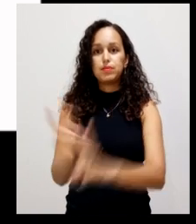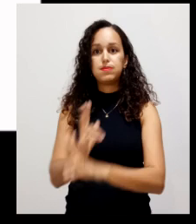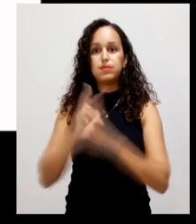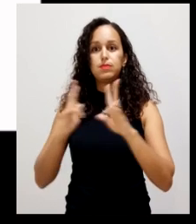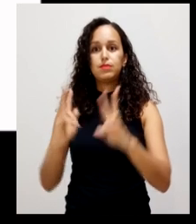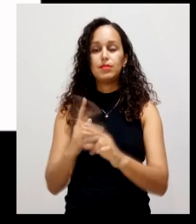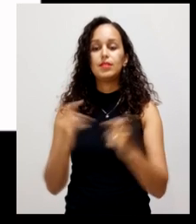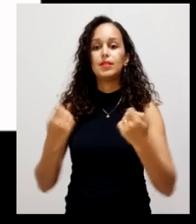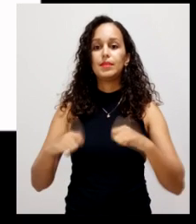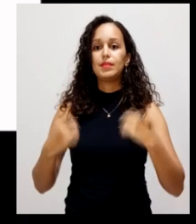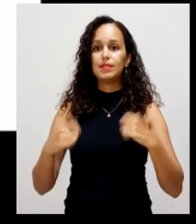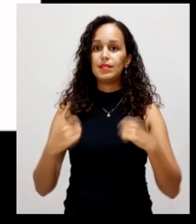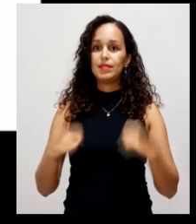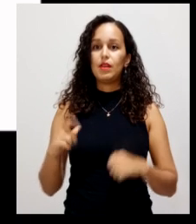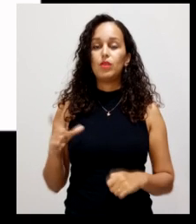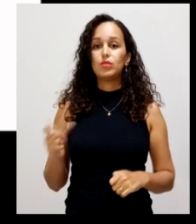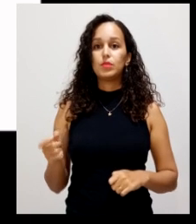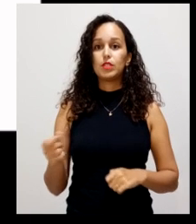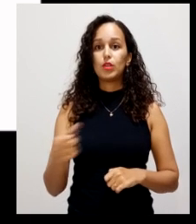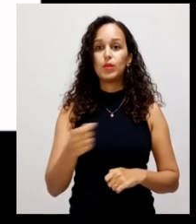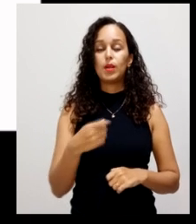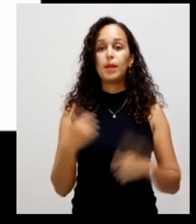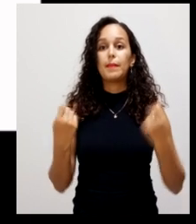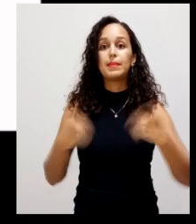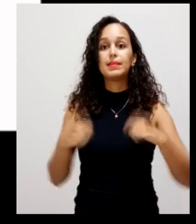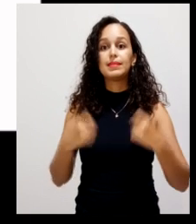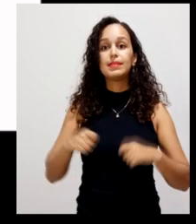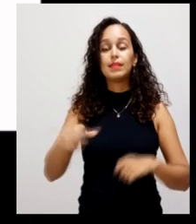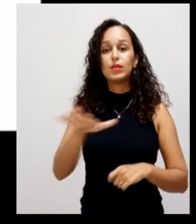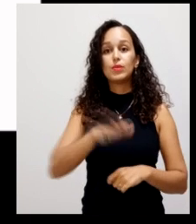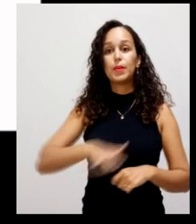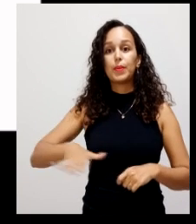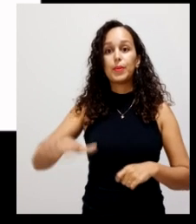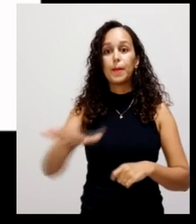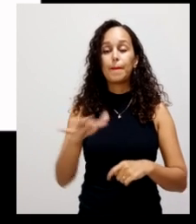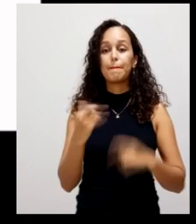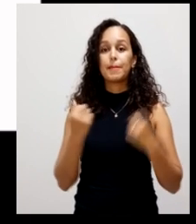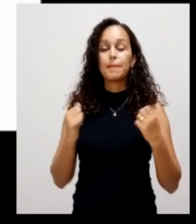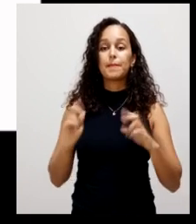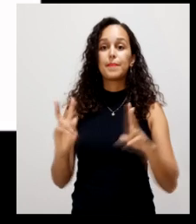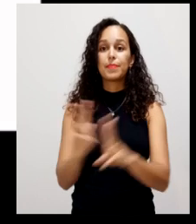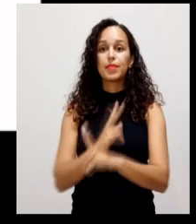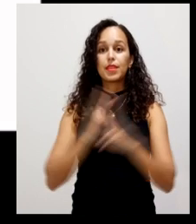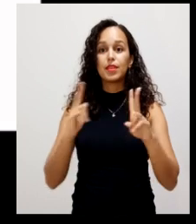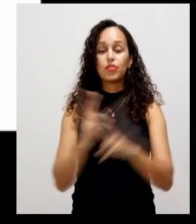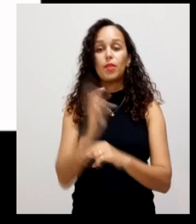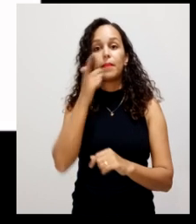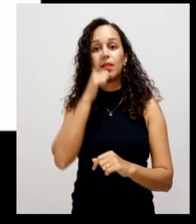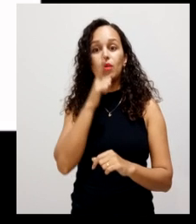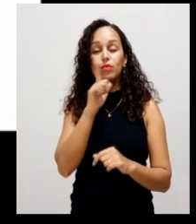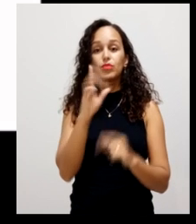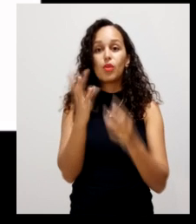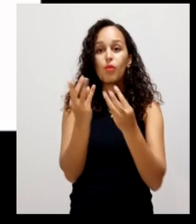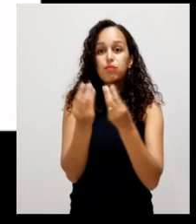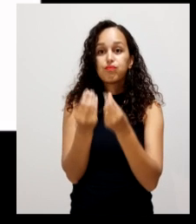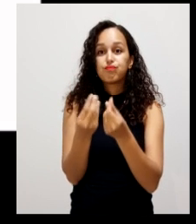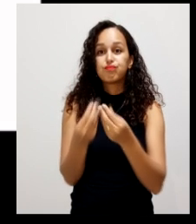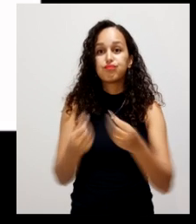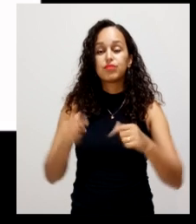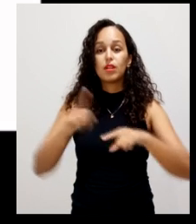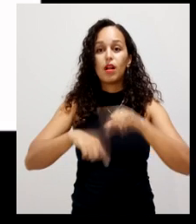orgânica. Porque os micro-organismos eles precisam desse ambiente aerado para fazer a decomposição da matéria orgânica.